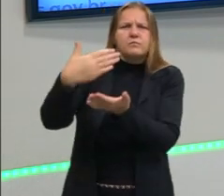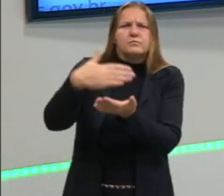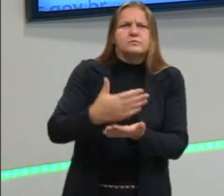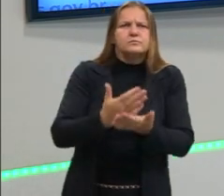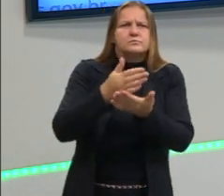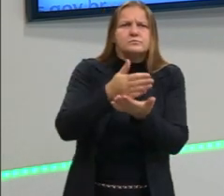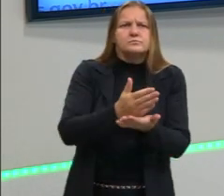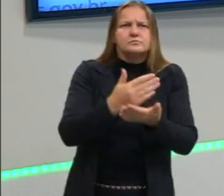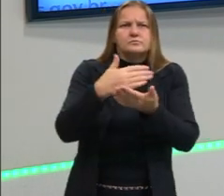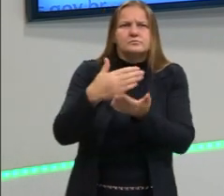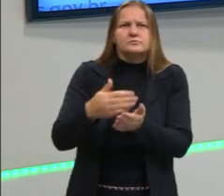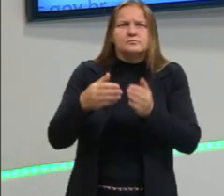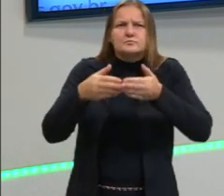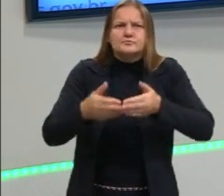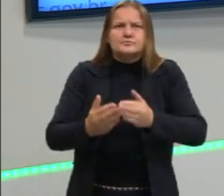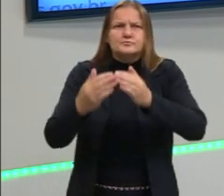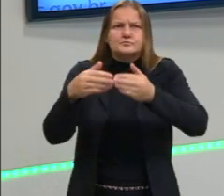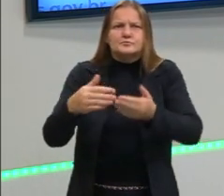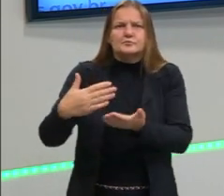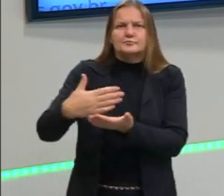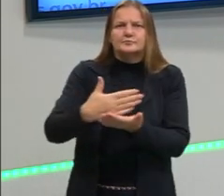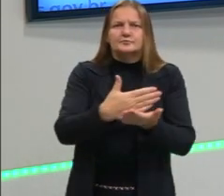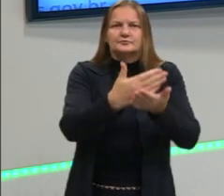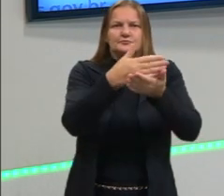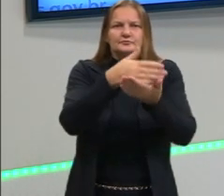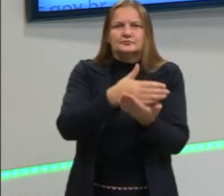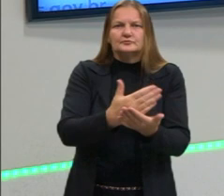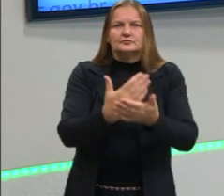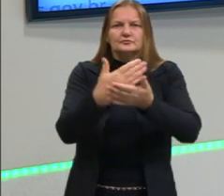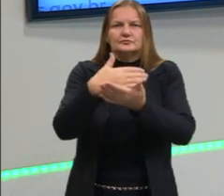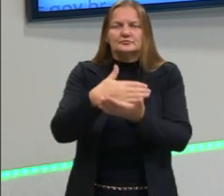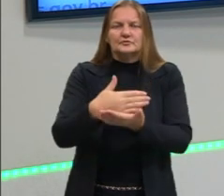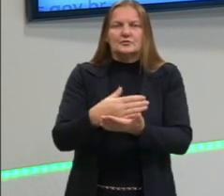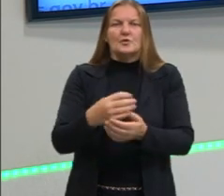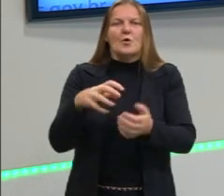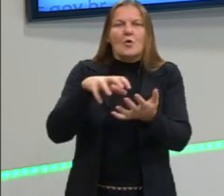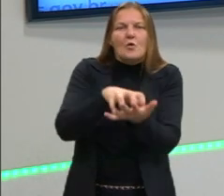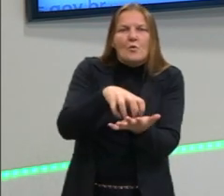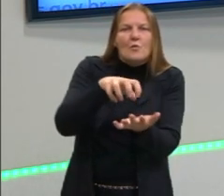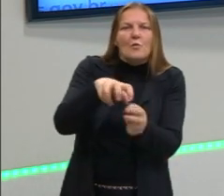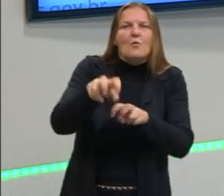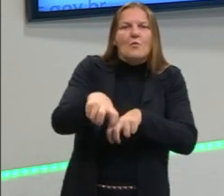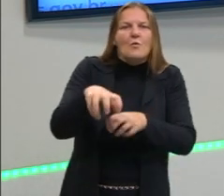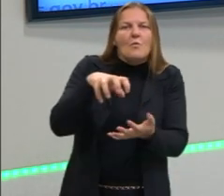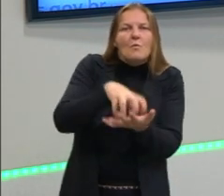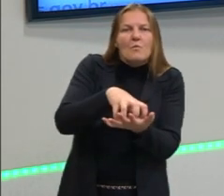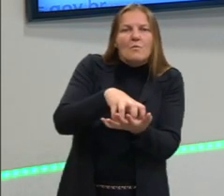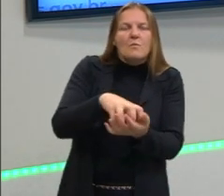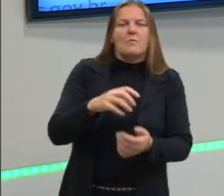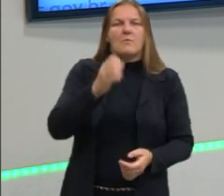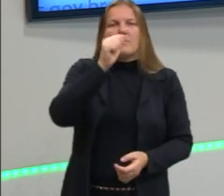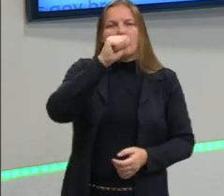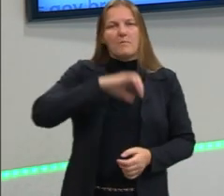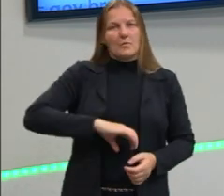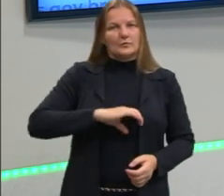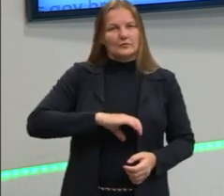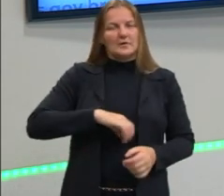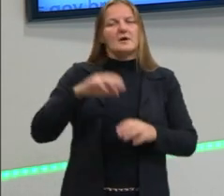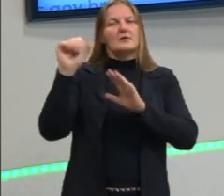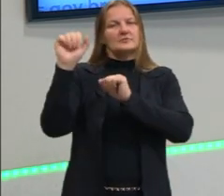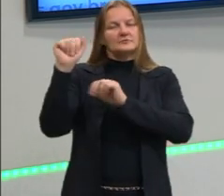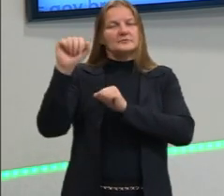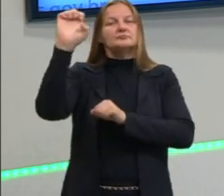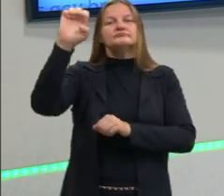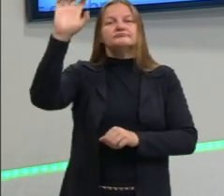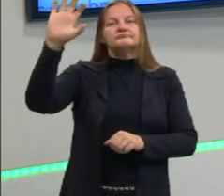então, a descoberta do novo mundo e a colonização desse novo mundo, tanto por Portugal como a Espanha e outros países